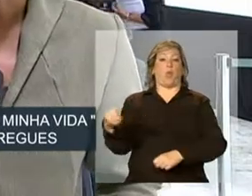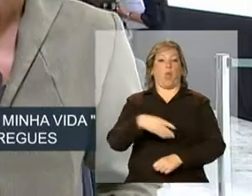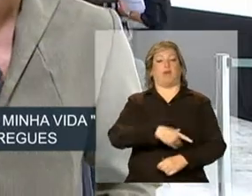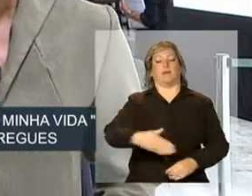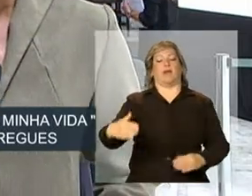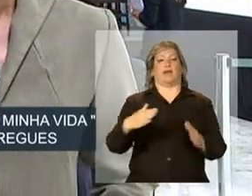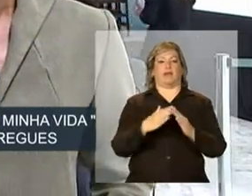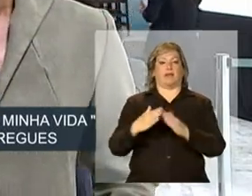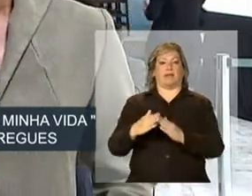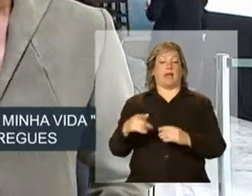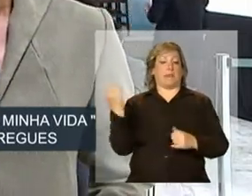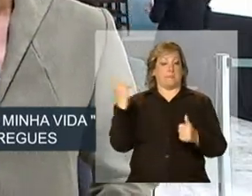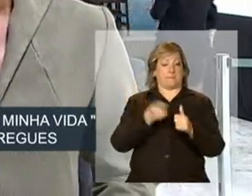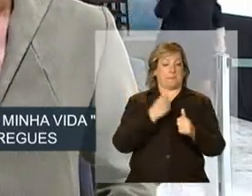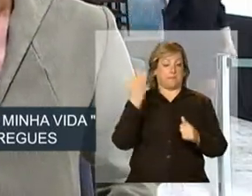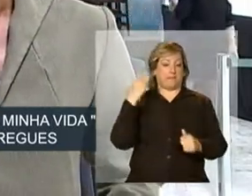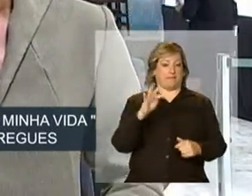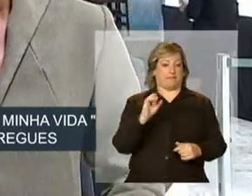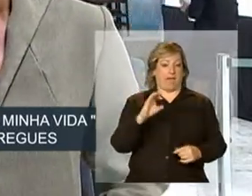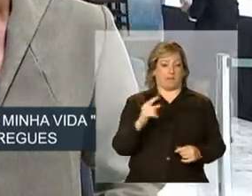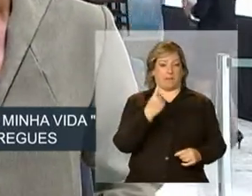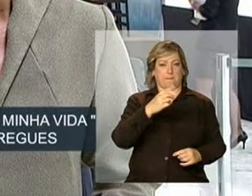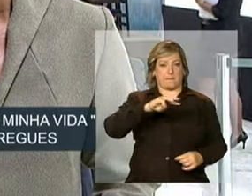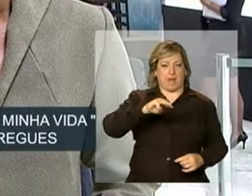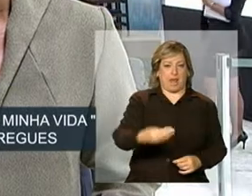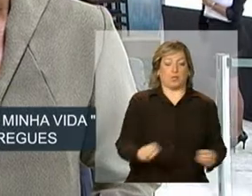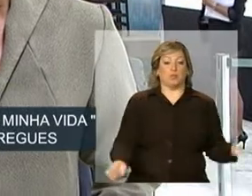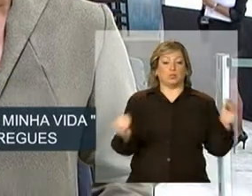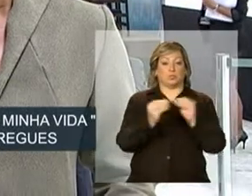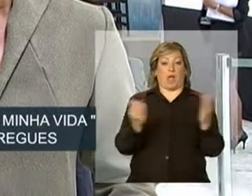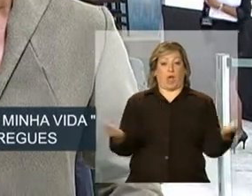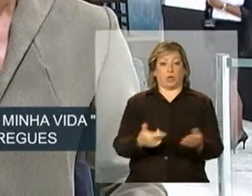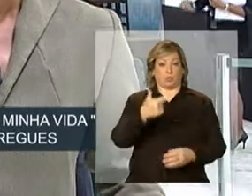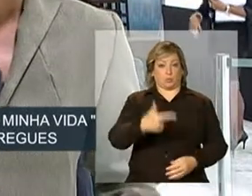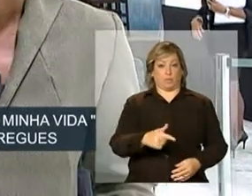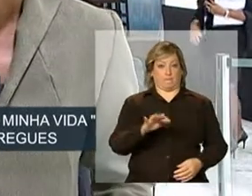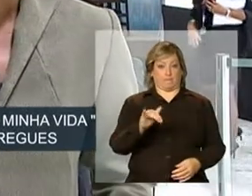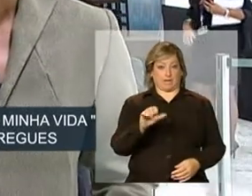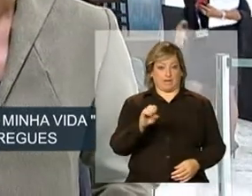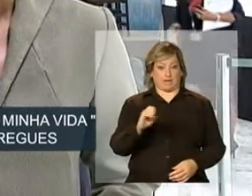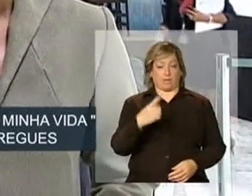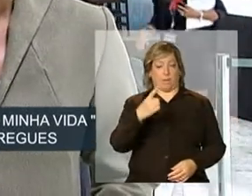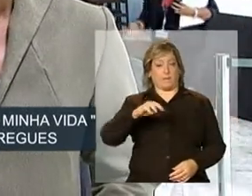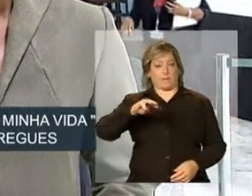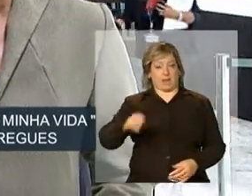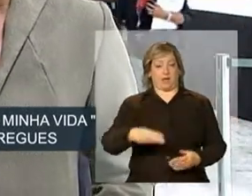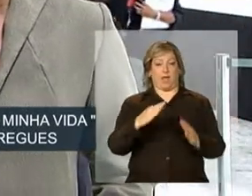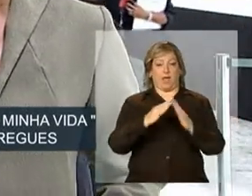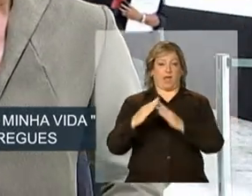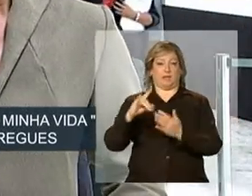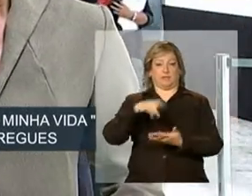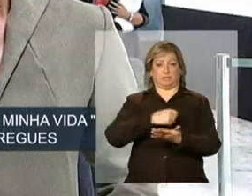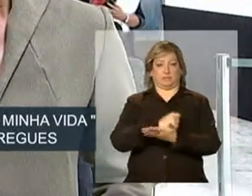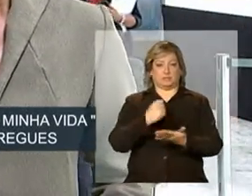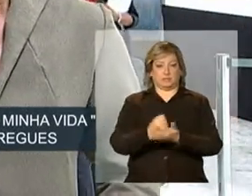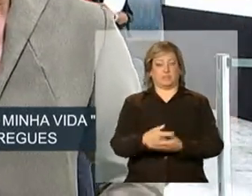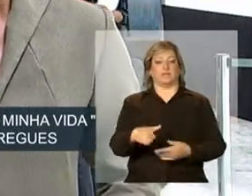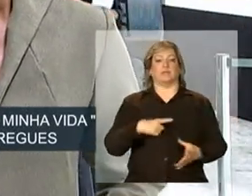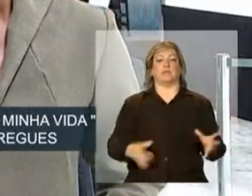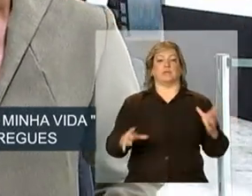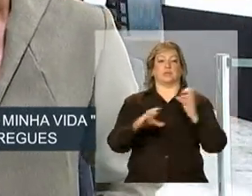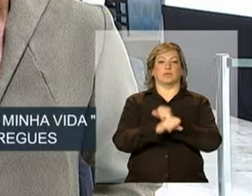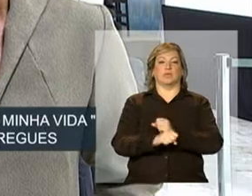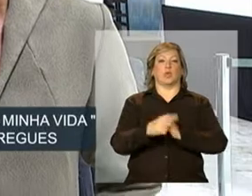fase, um milhão de casas entregues com a segunda fase, um milhão de casas contratadas, a gente tem aí